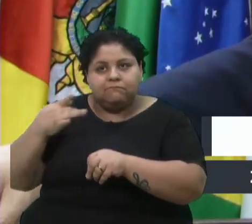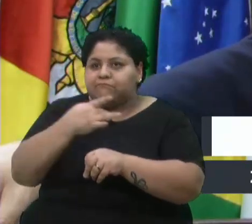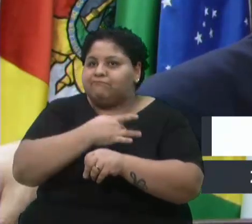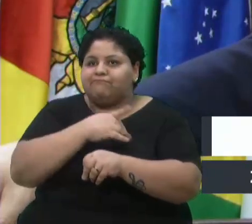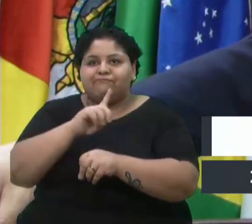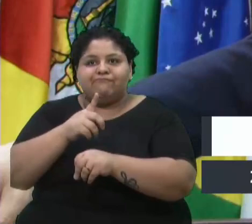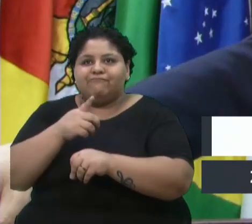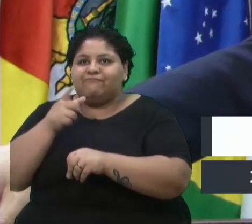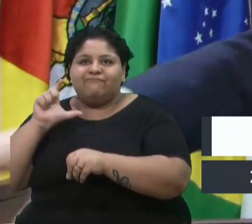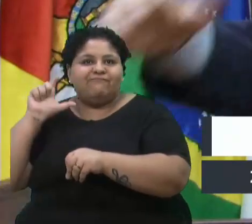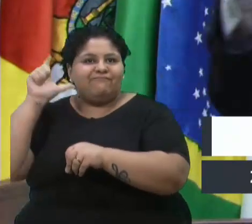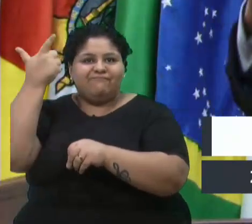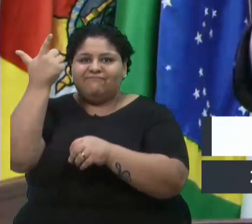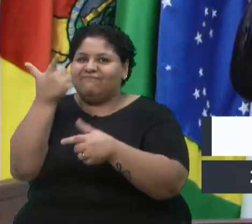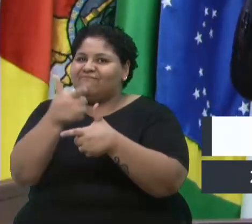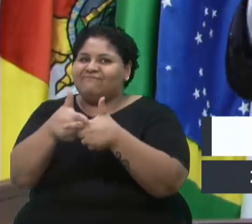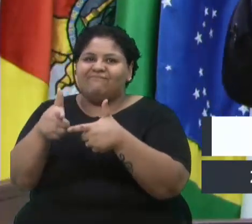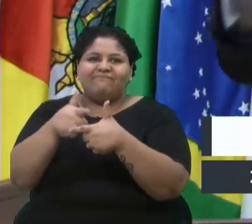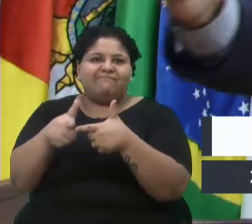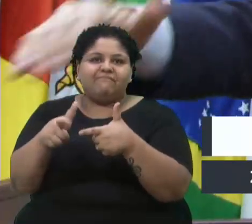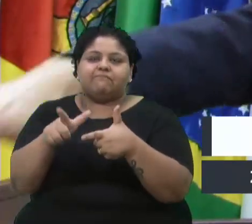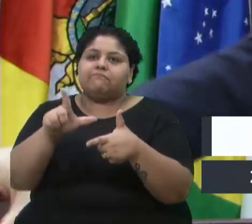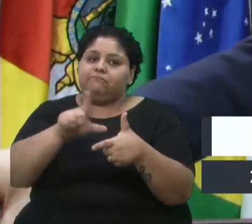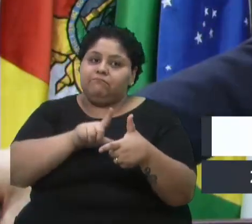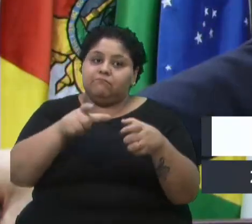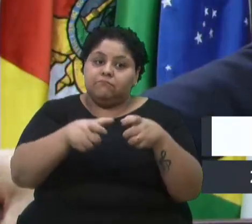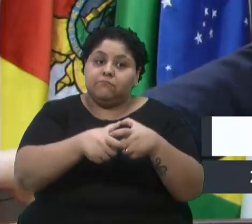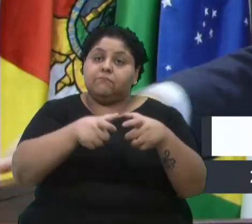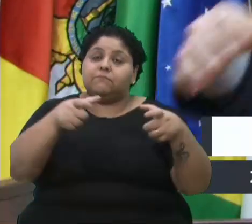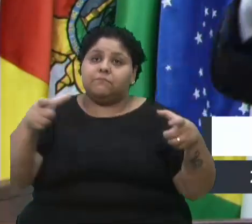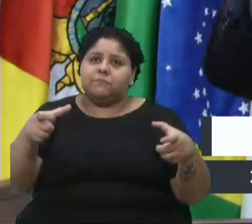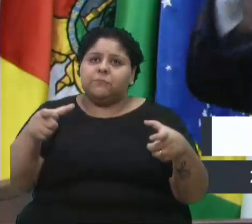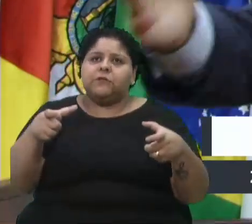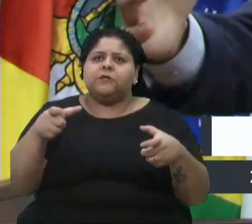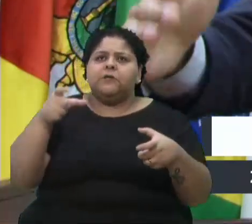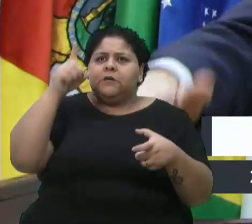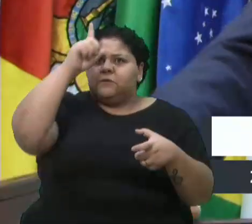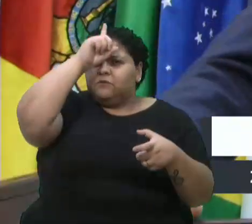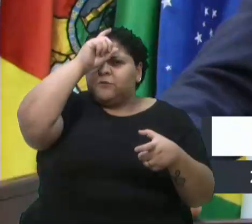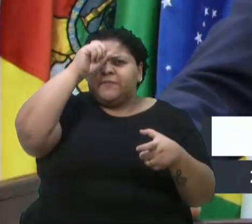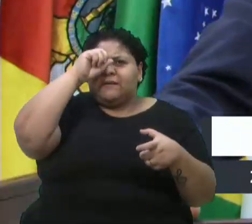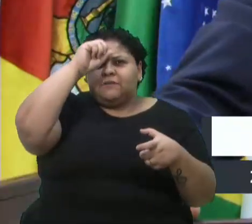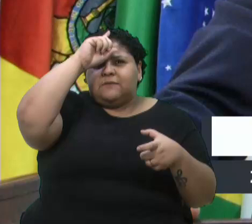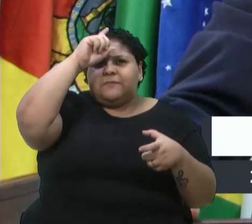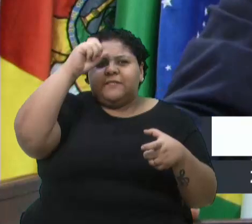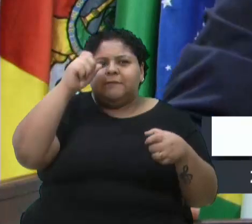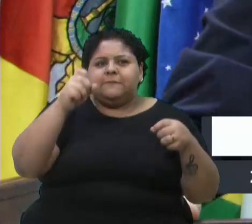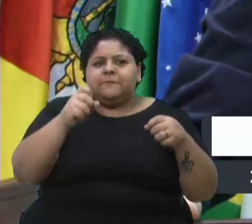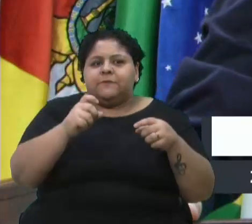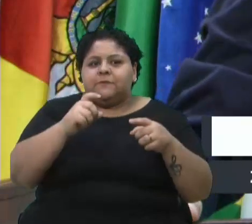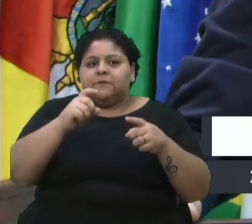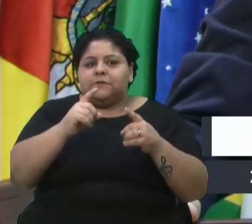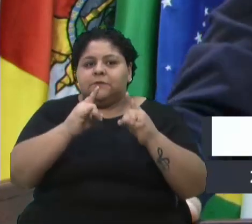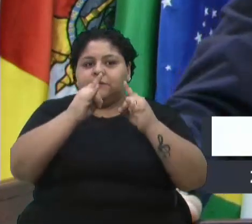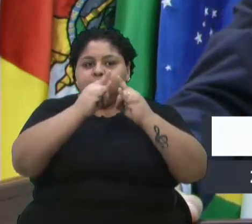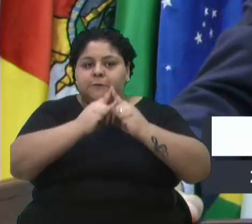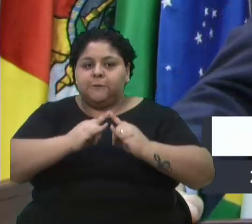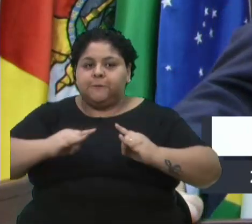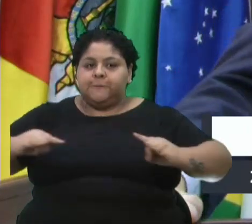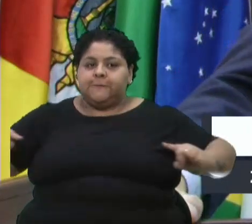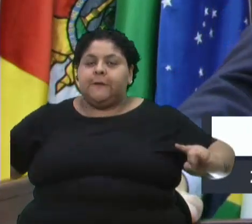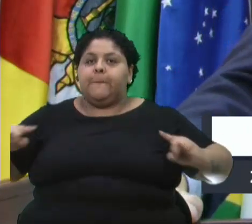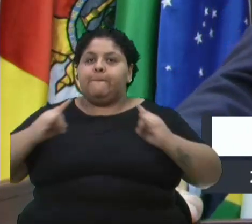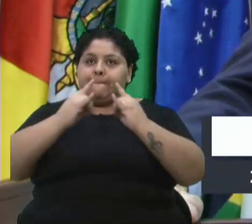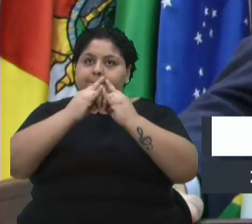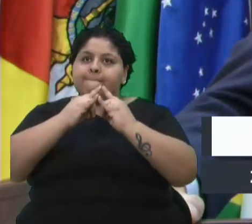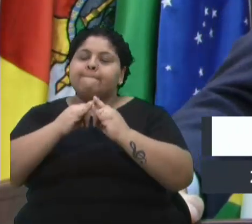resolver. Eu friso isso. Temos que abrir, sim, um hospital de campanha. Abrir uma tenda ali fora. O vereador Cadore é uma